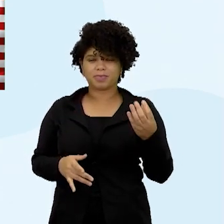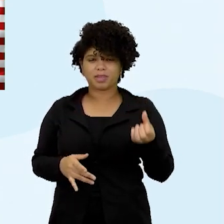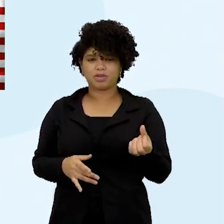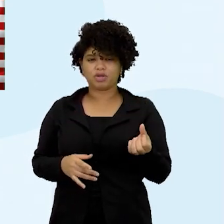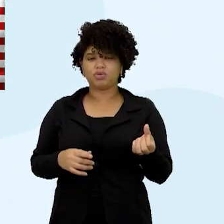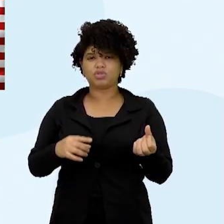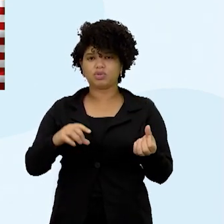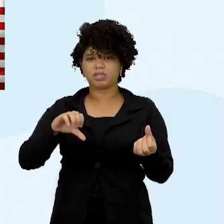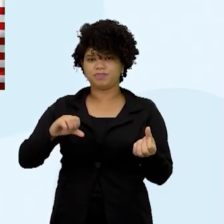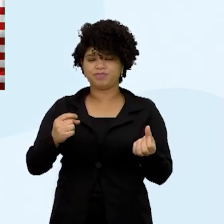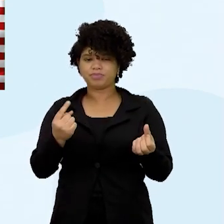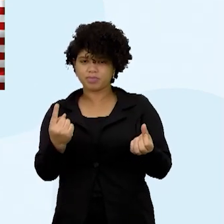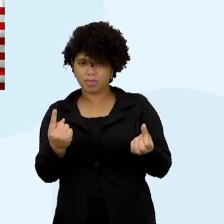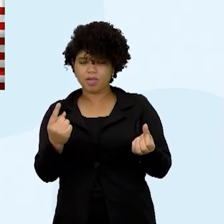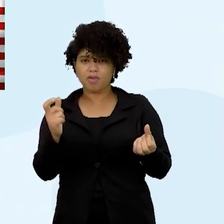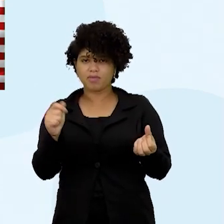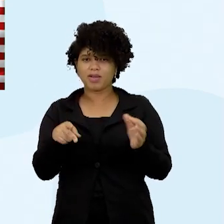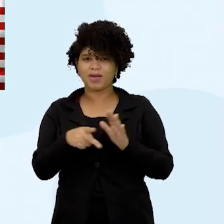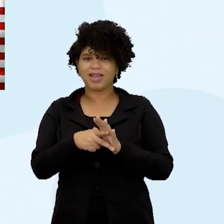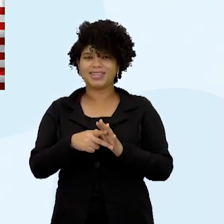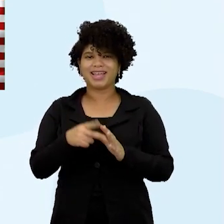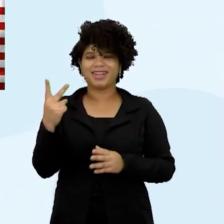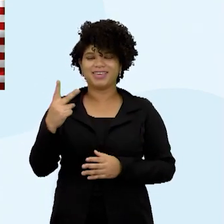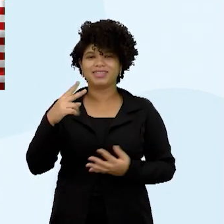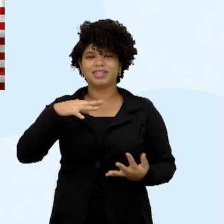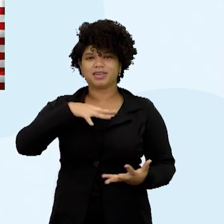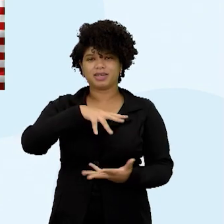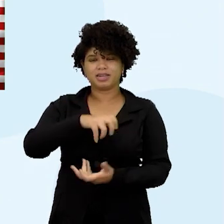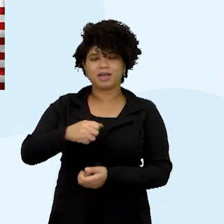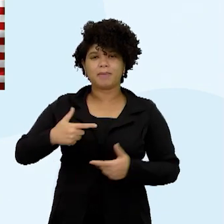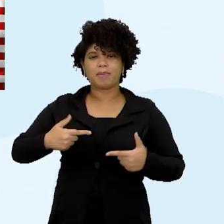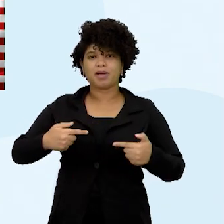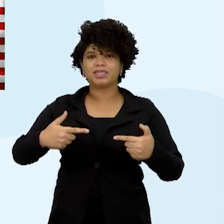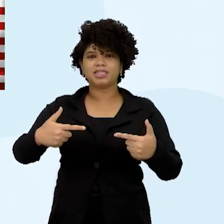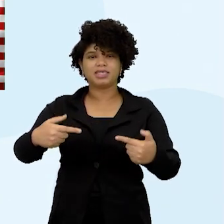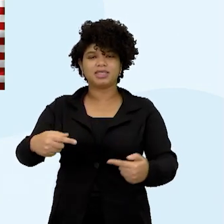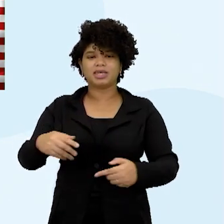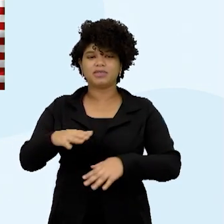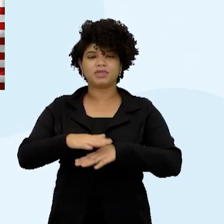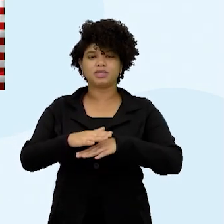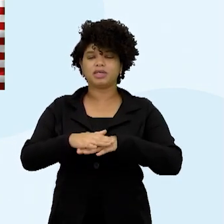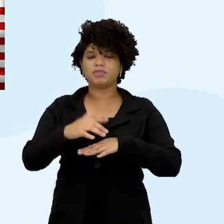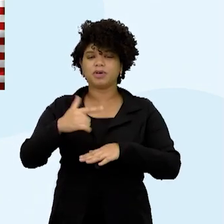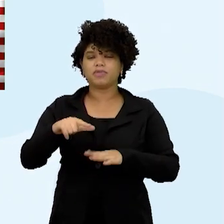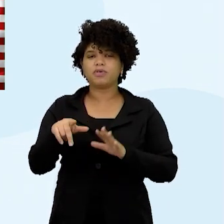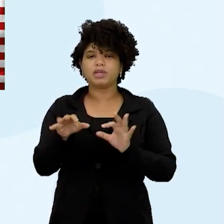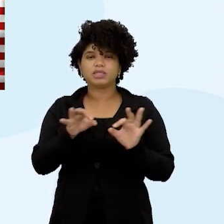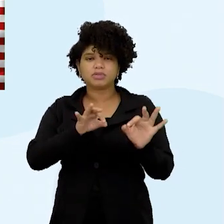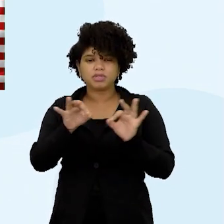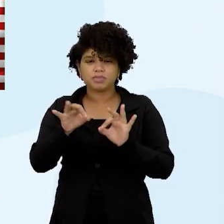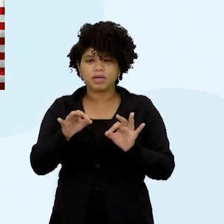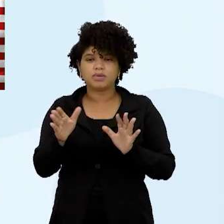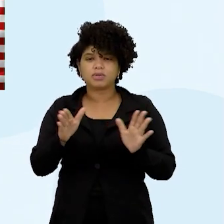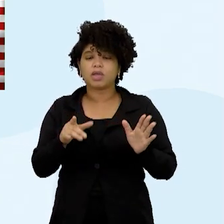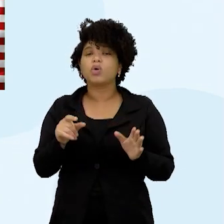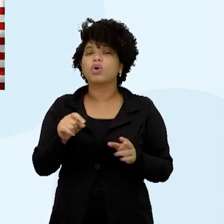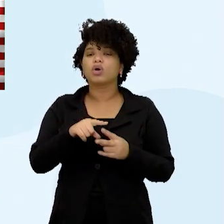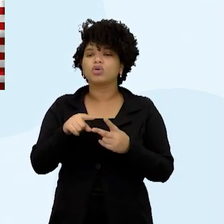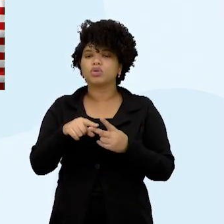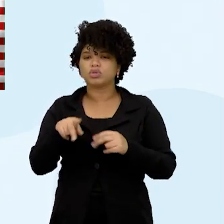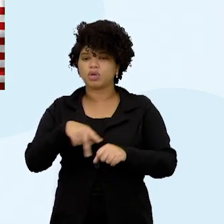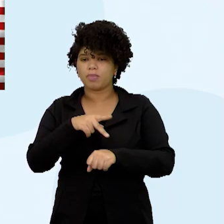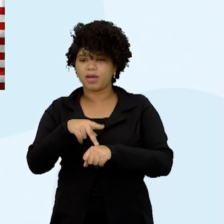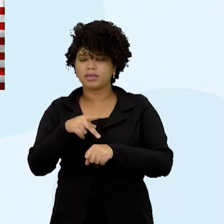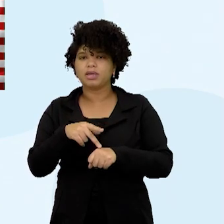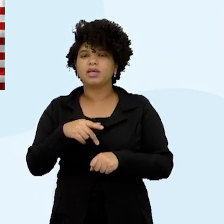-segunda Guerra Mundial, e vai até 1991, entre os Estados Unidos da América e